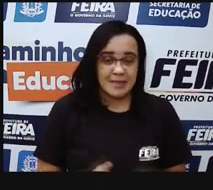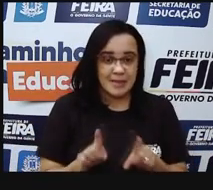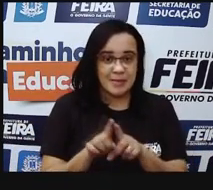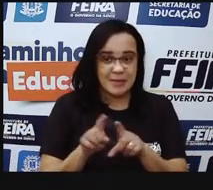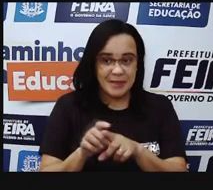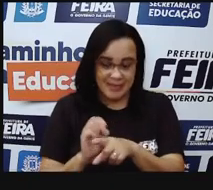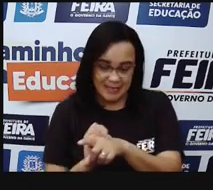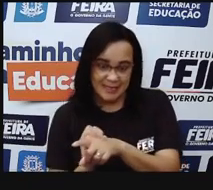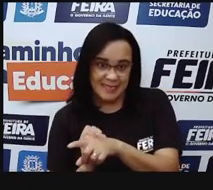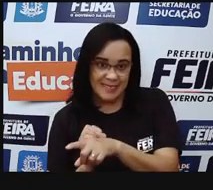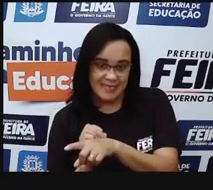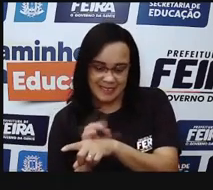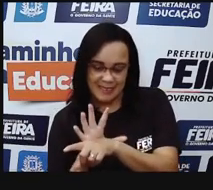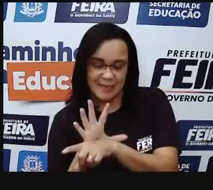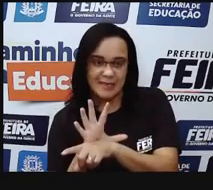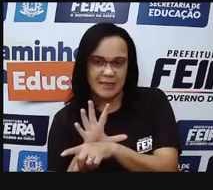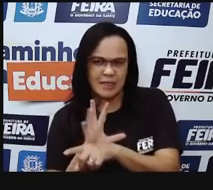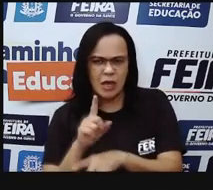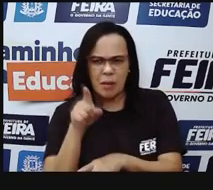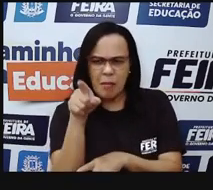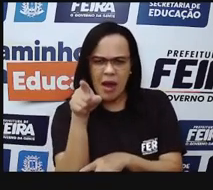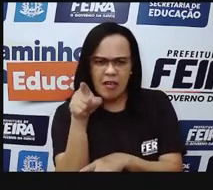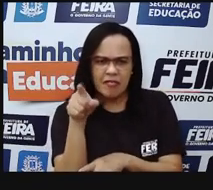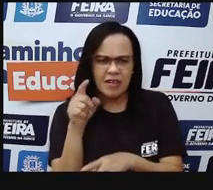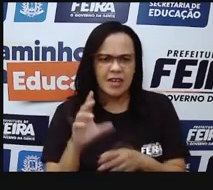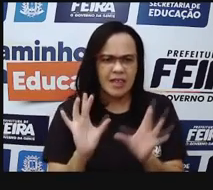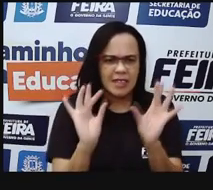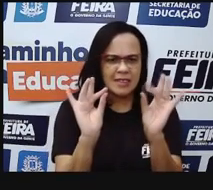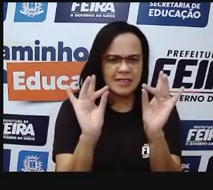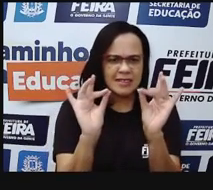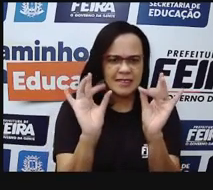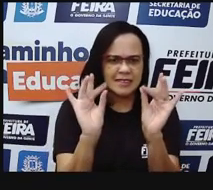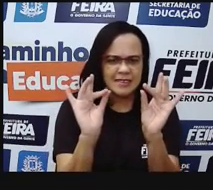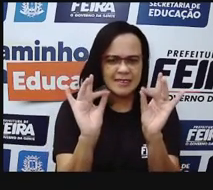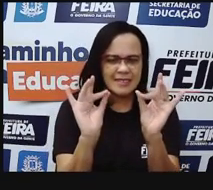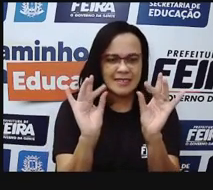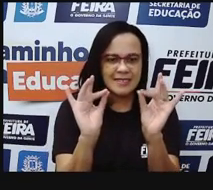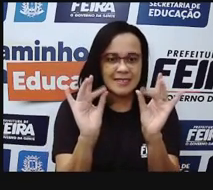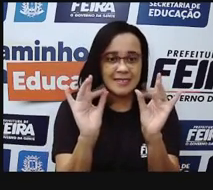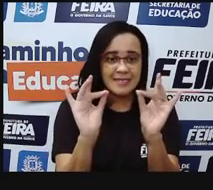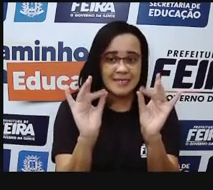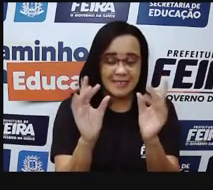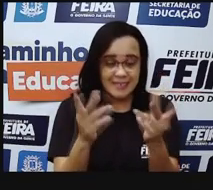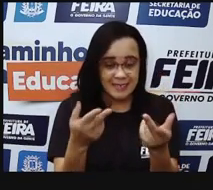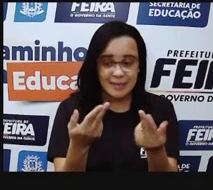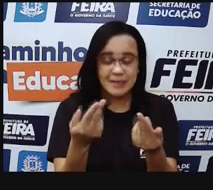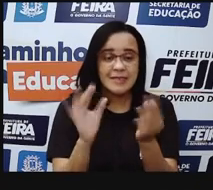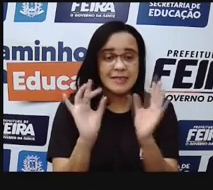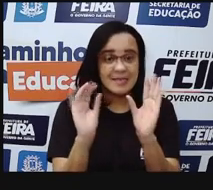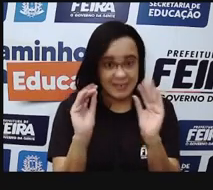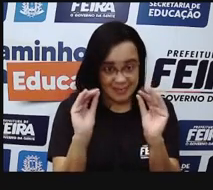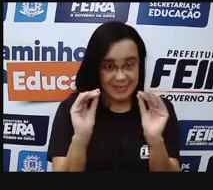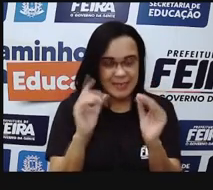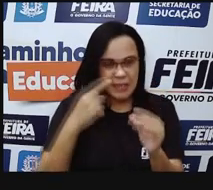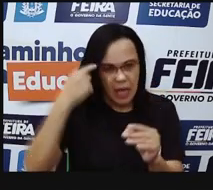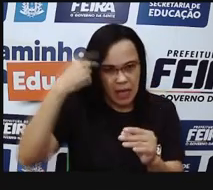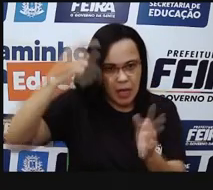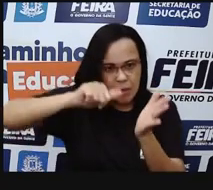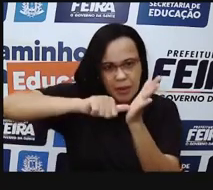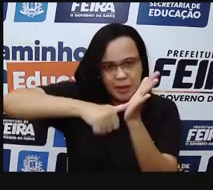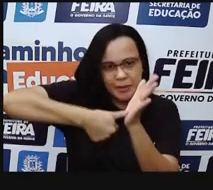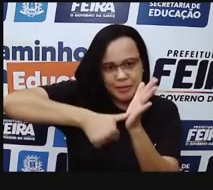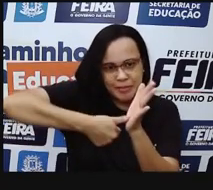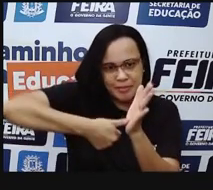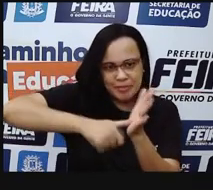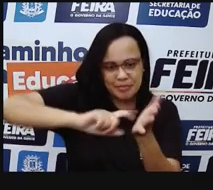E aí, olha essa imagem das digitais, né? Do nosso dedo. O é essa aguinha saindo dessas